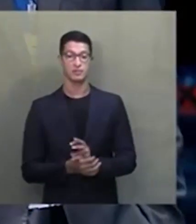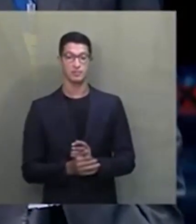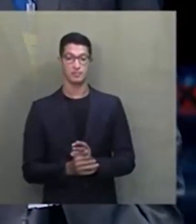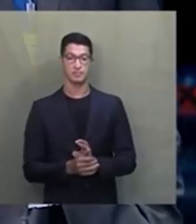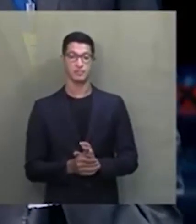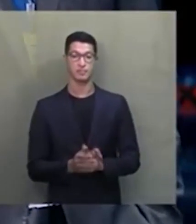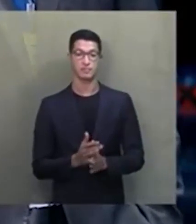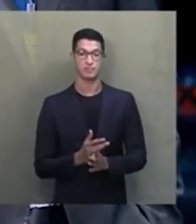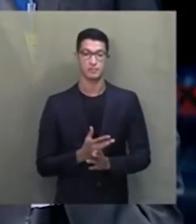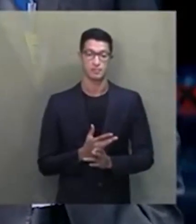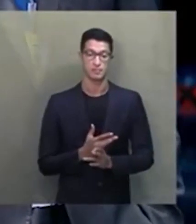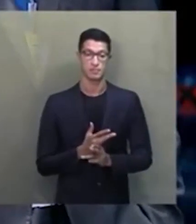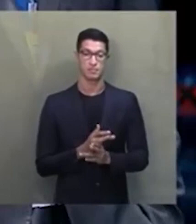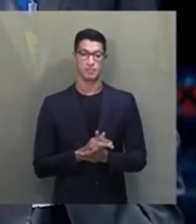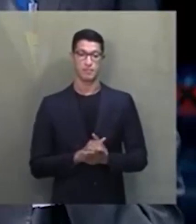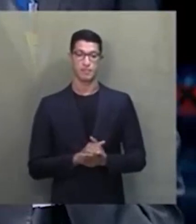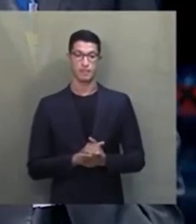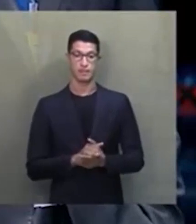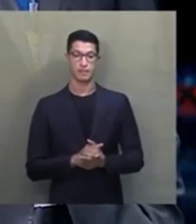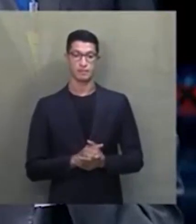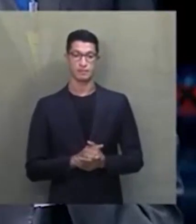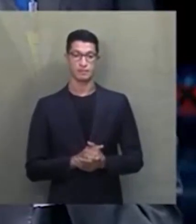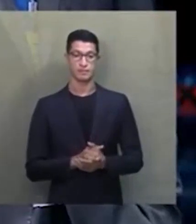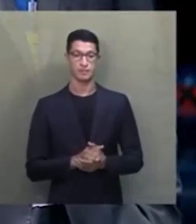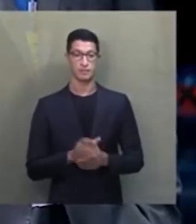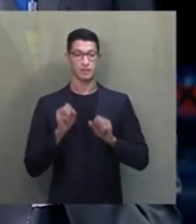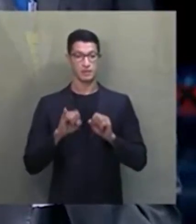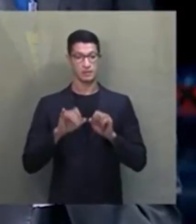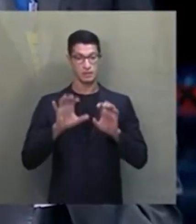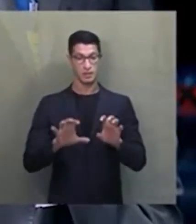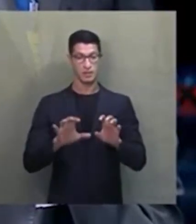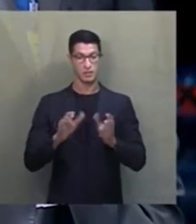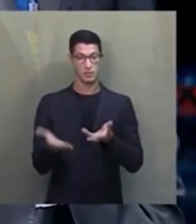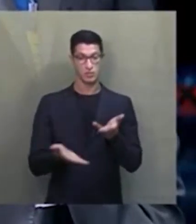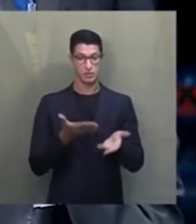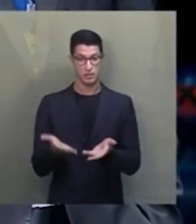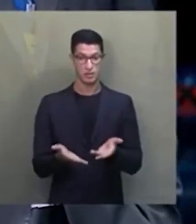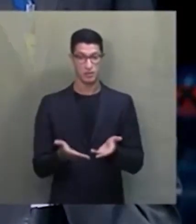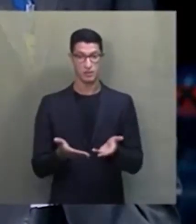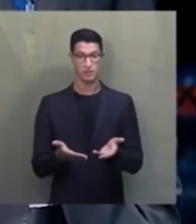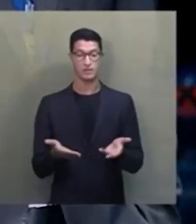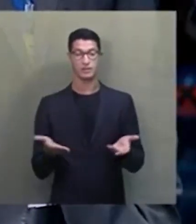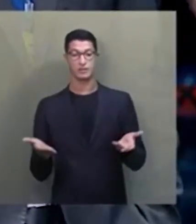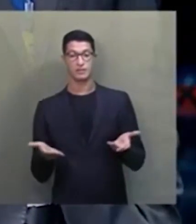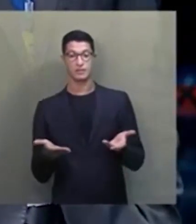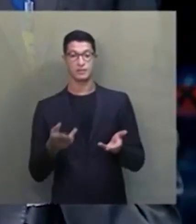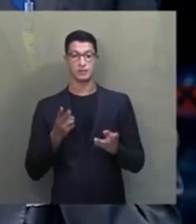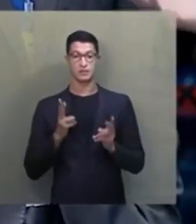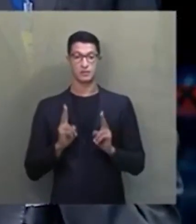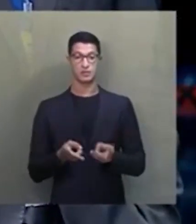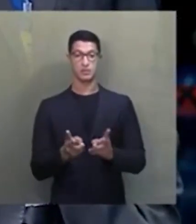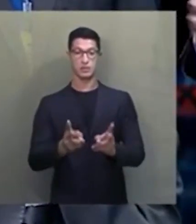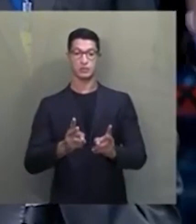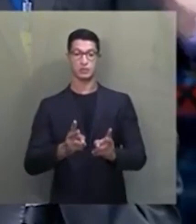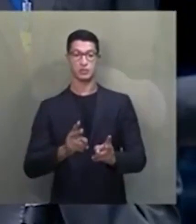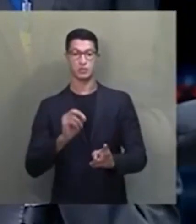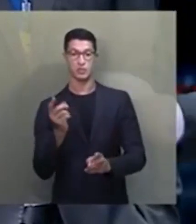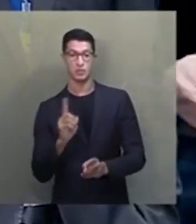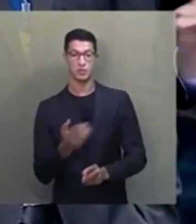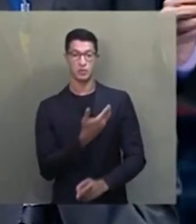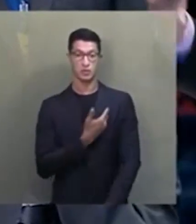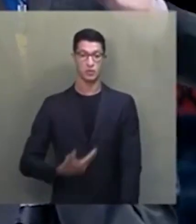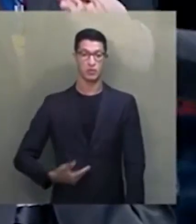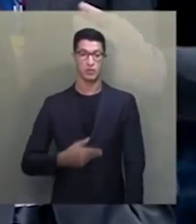Auxílio Brasil, que, aliás, atingirá um número limitado de pessoas muito aquém dos milhões de brasileiros passando fome